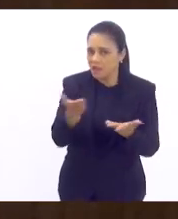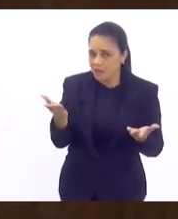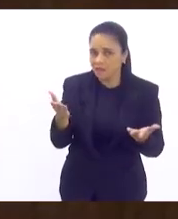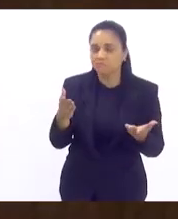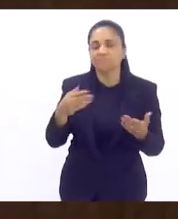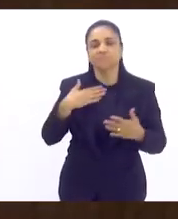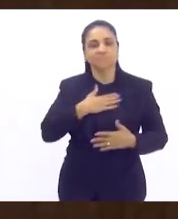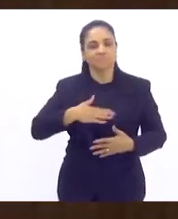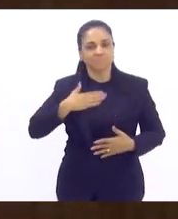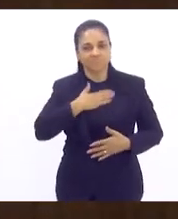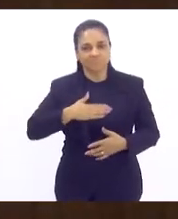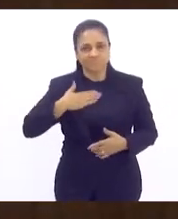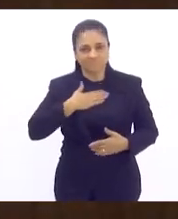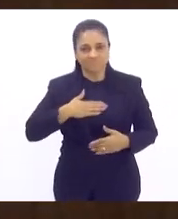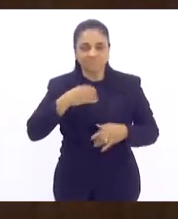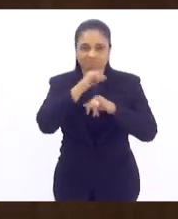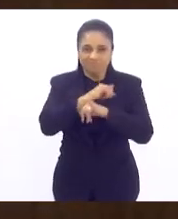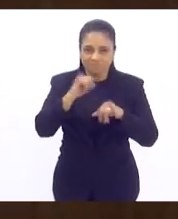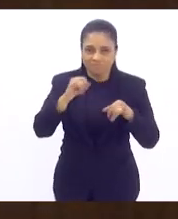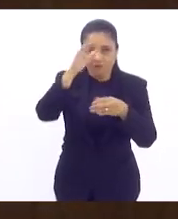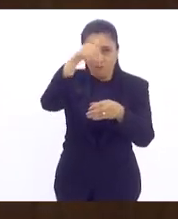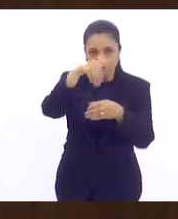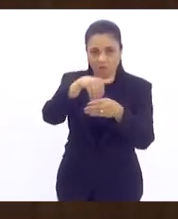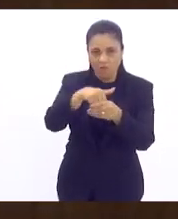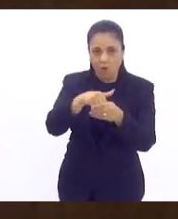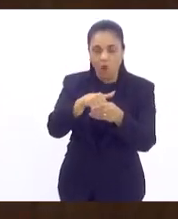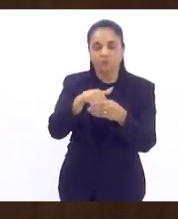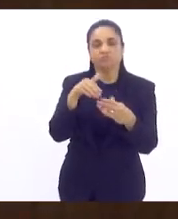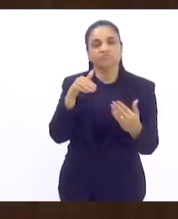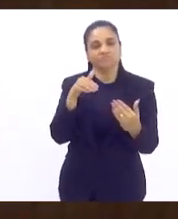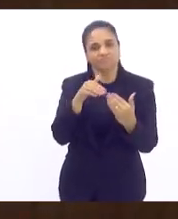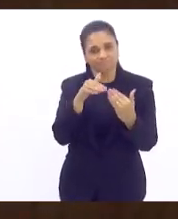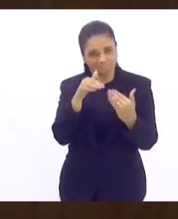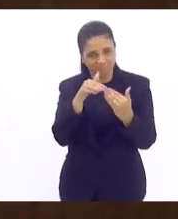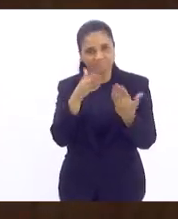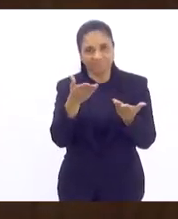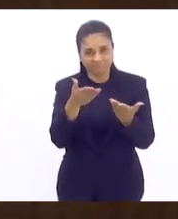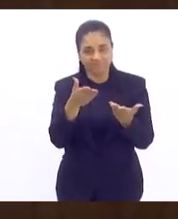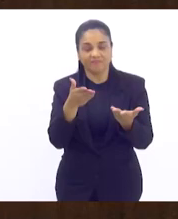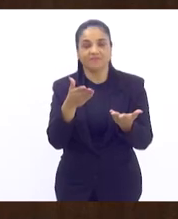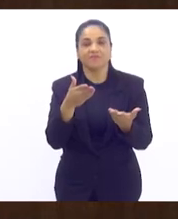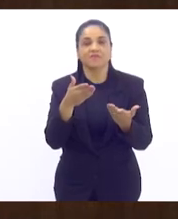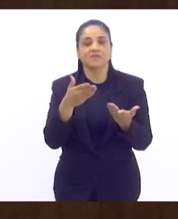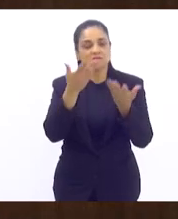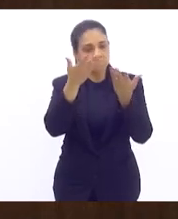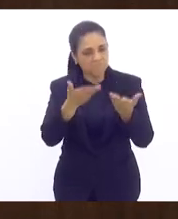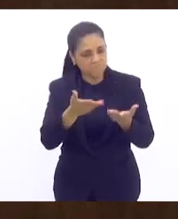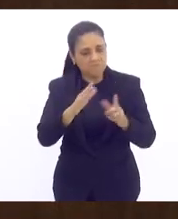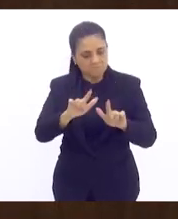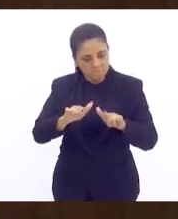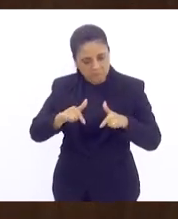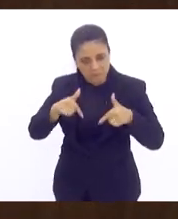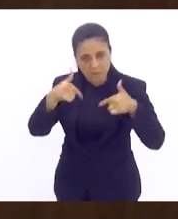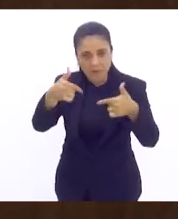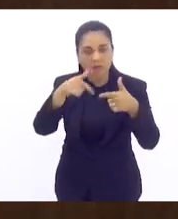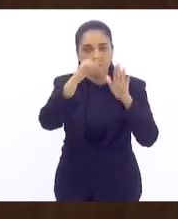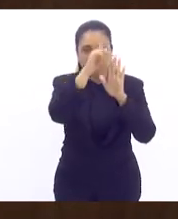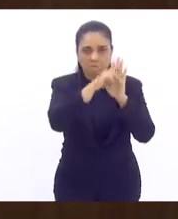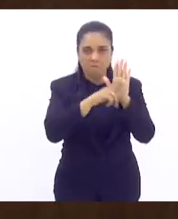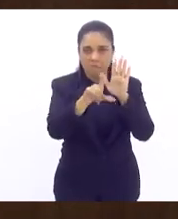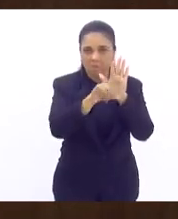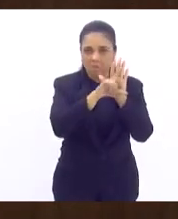satisfação que venham aqui declarar o voto favorável a essa excelente iniciativa do projeto de lei